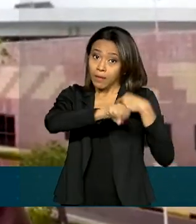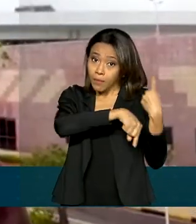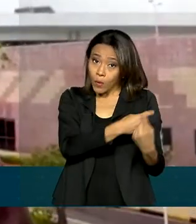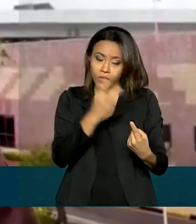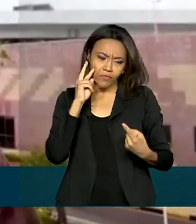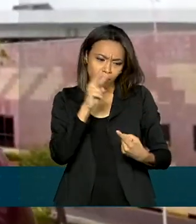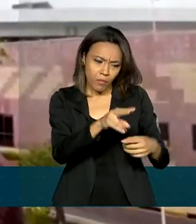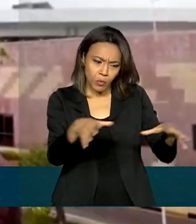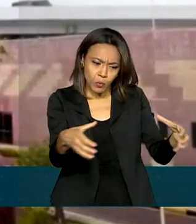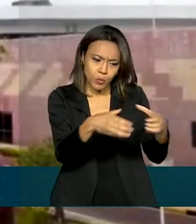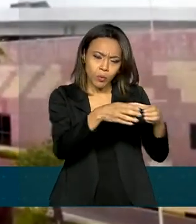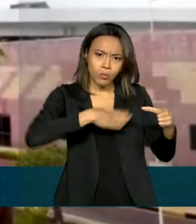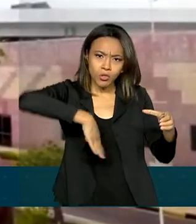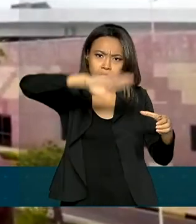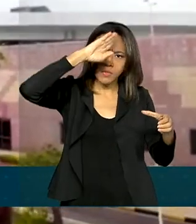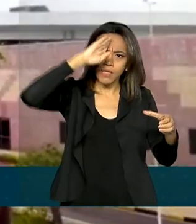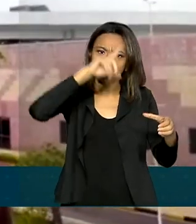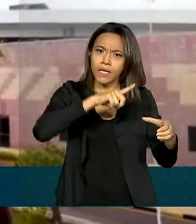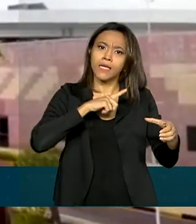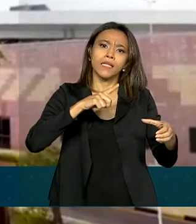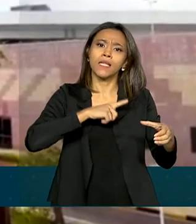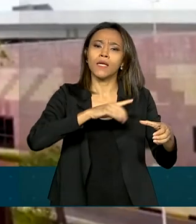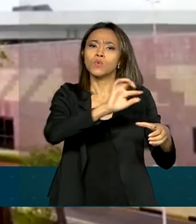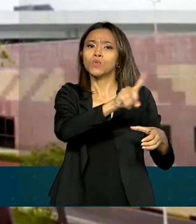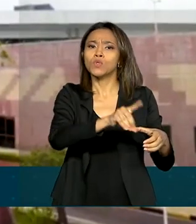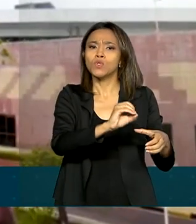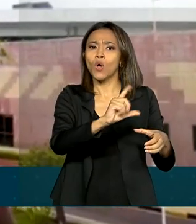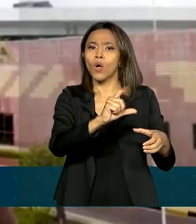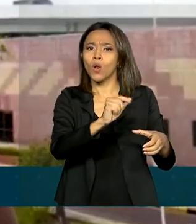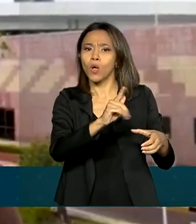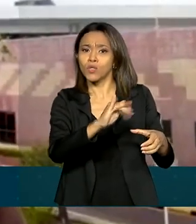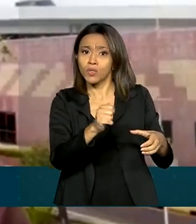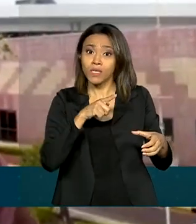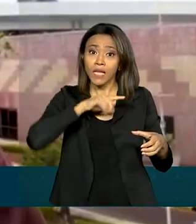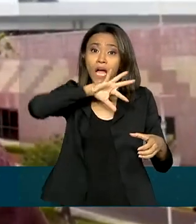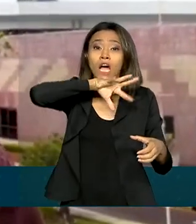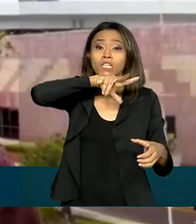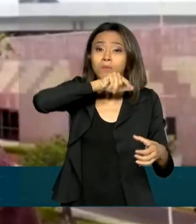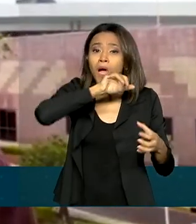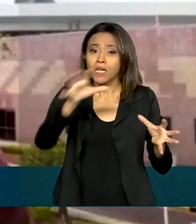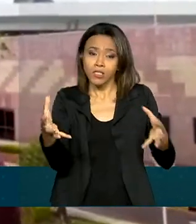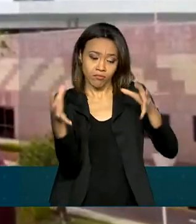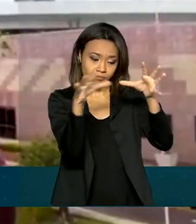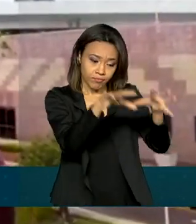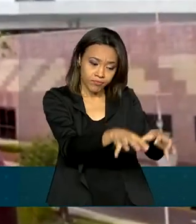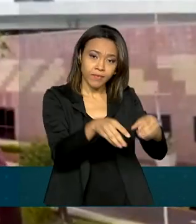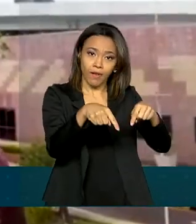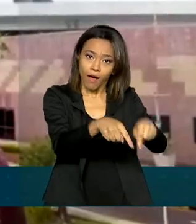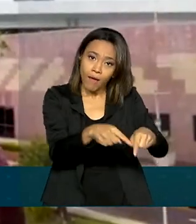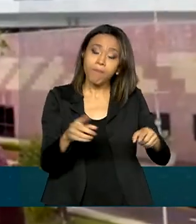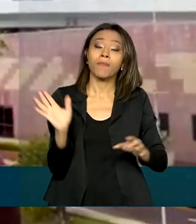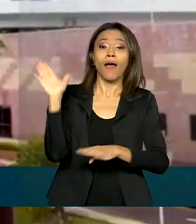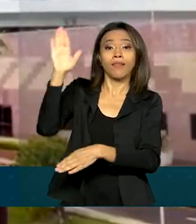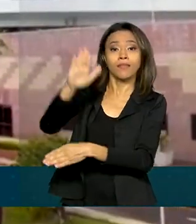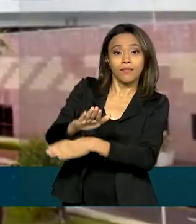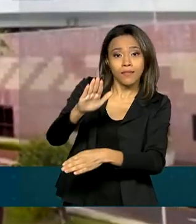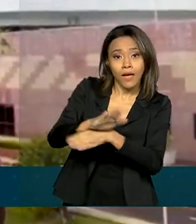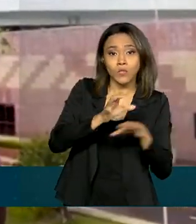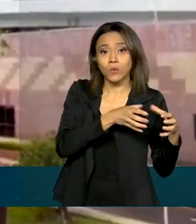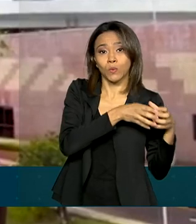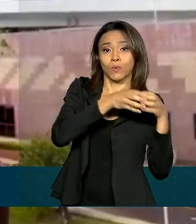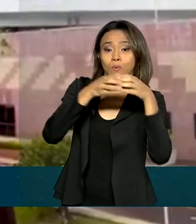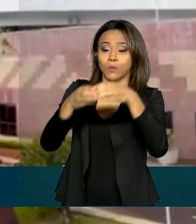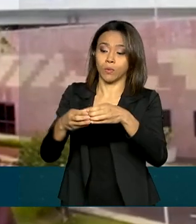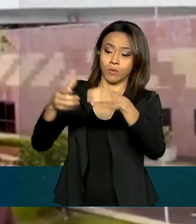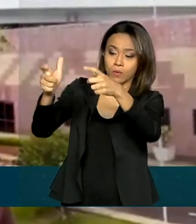selva, onde há um zoológico que abriga animais de áreas que foram degradadas. Na parte da tarde, a comitiva irá ao Censipan,